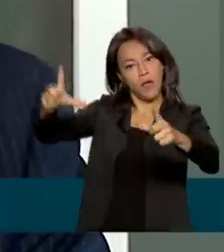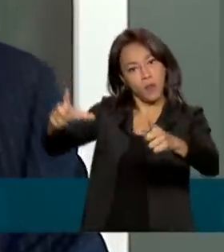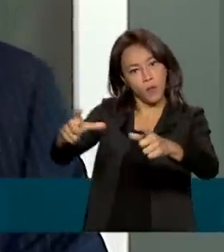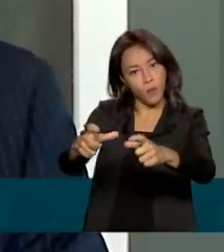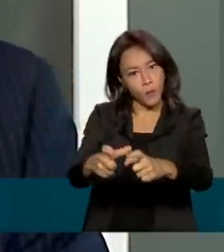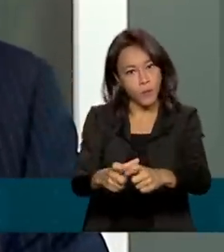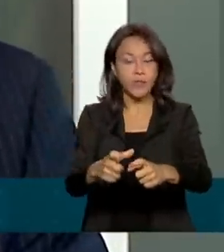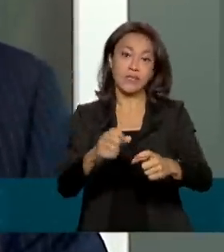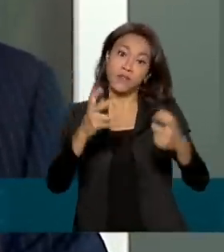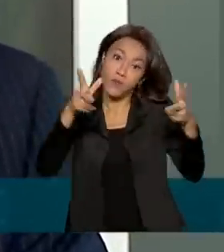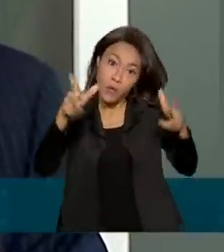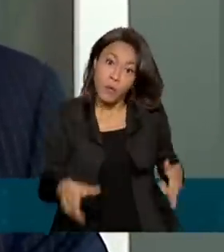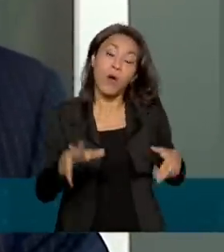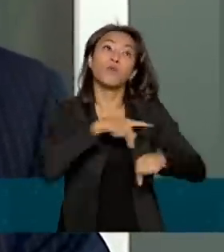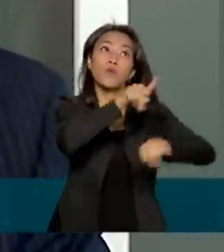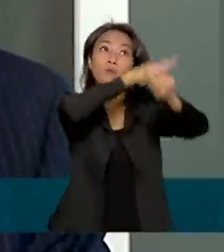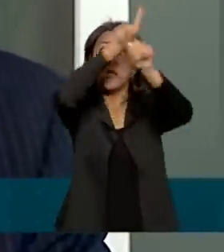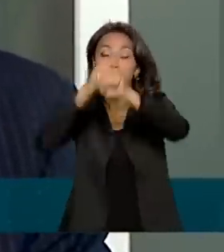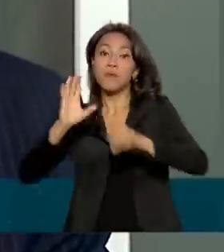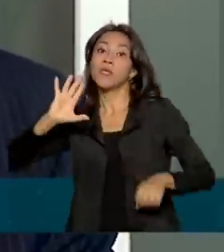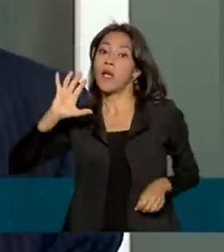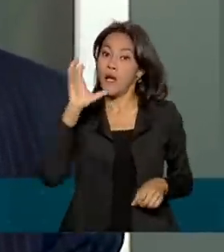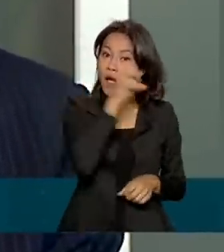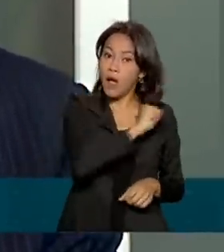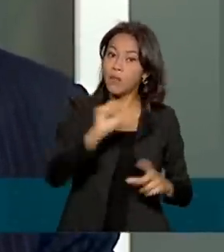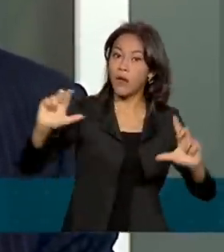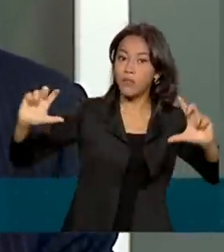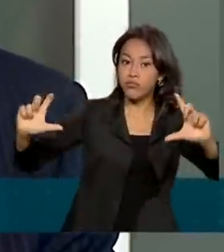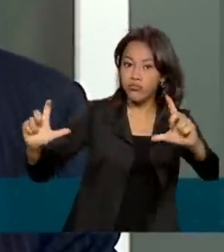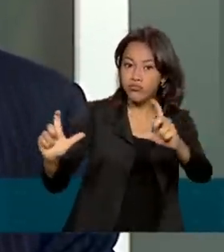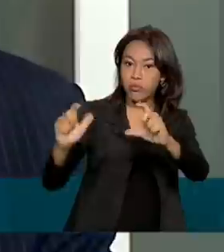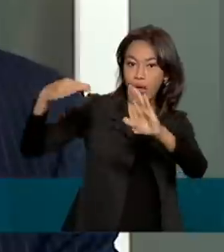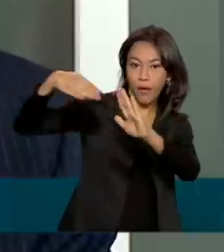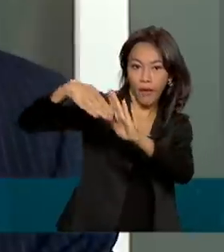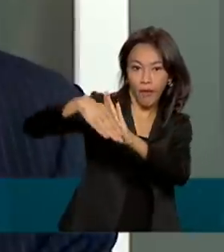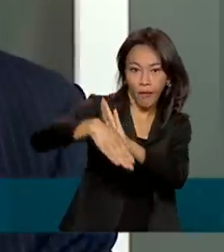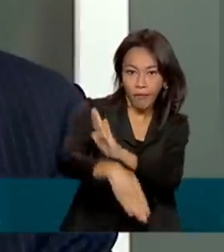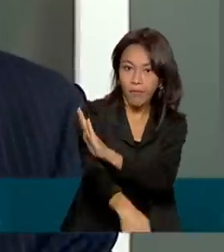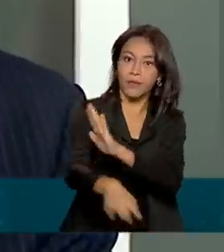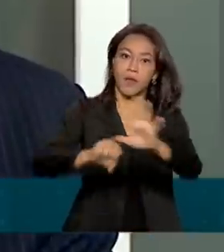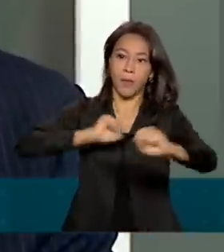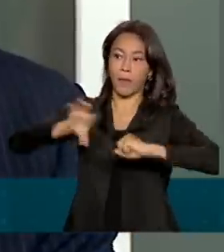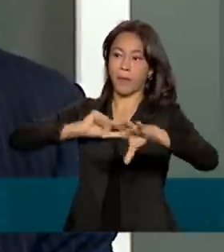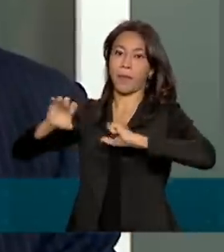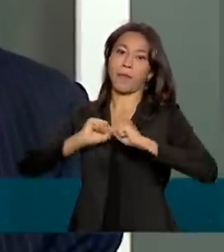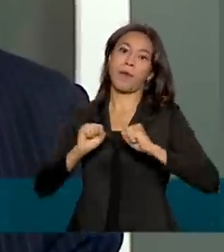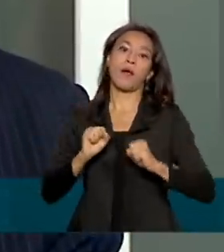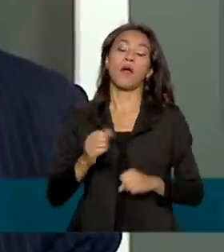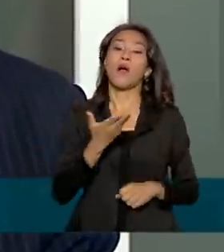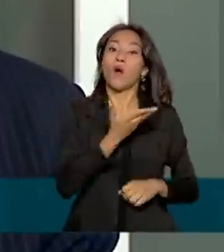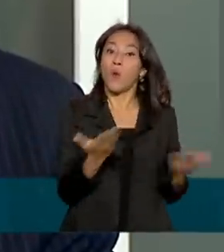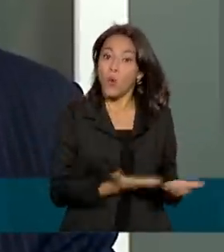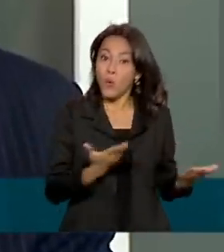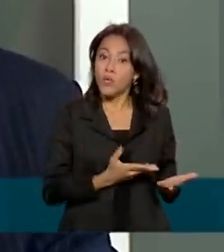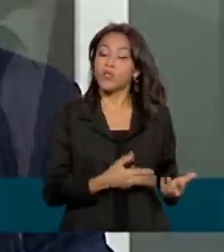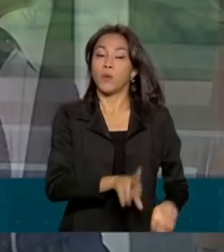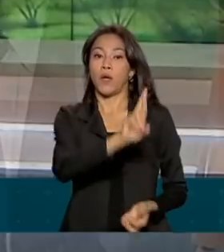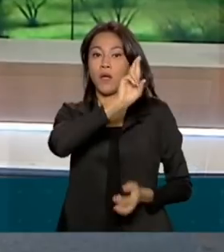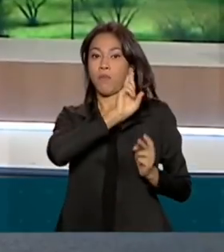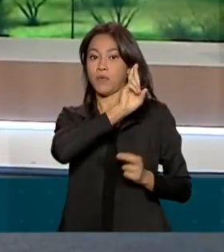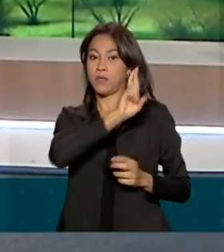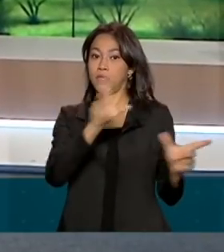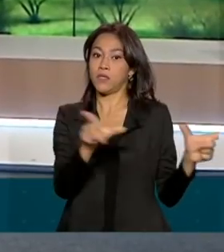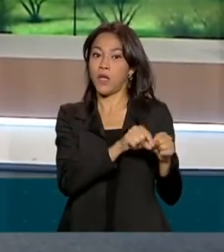queda pode ser rápida. Hoje, o representante da OMS na Europa, Hans